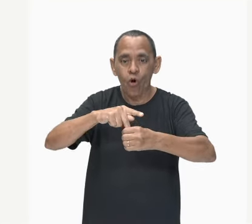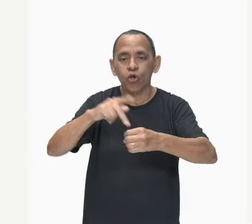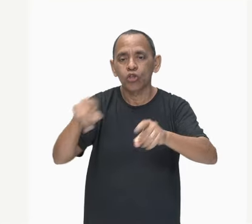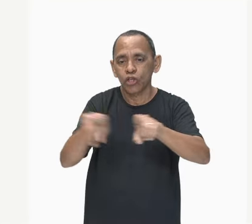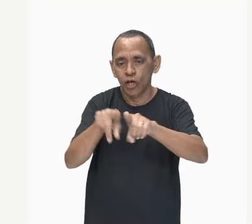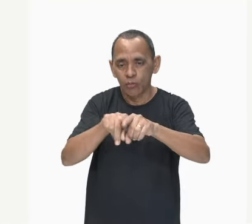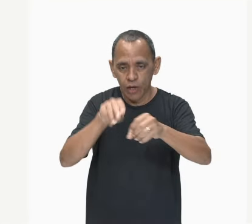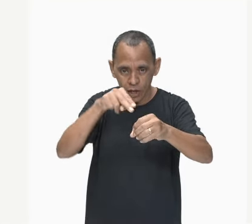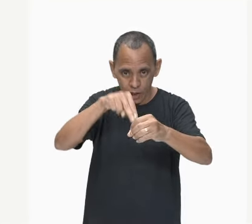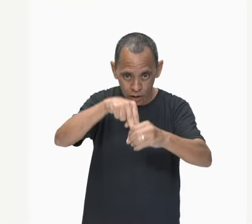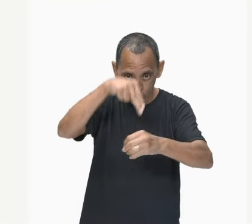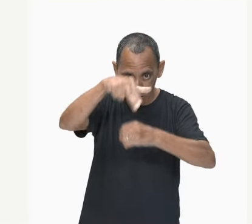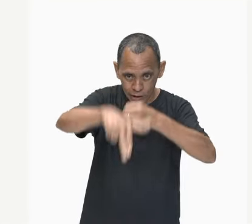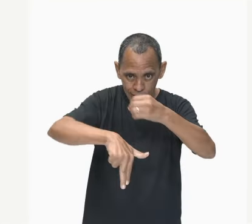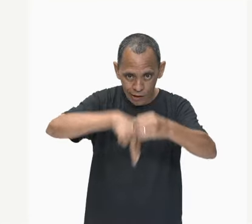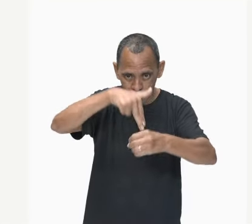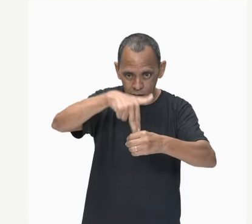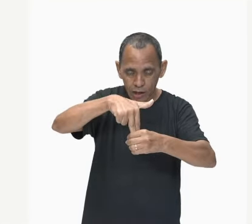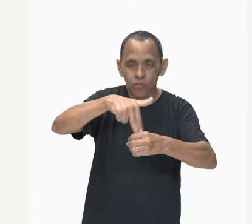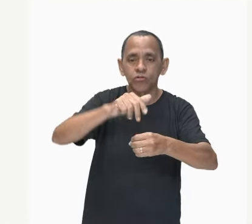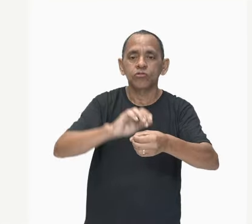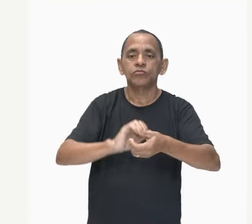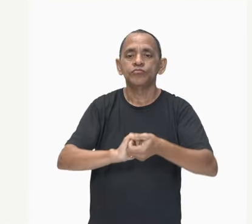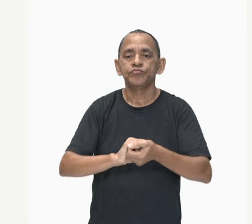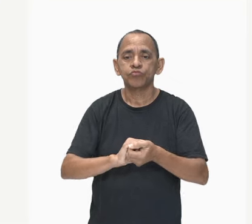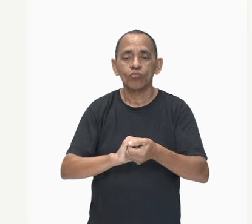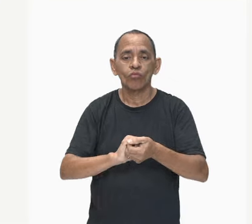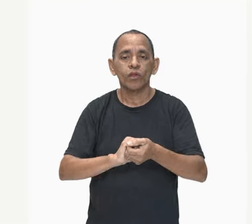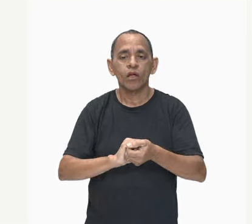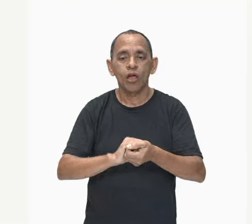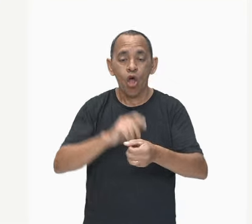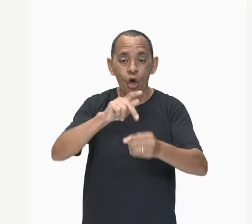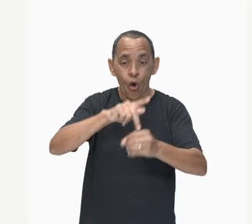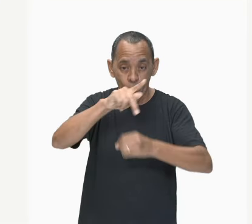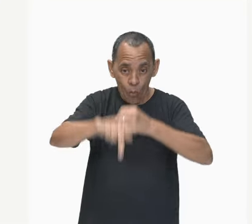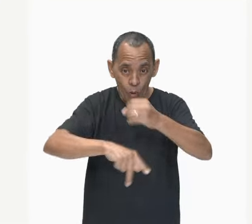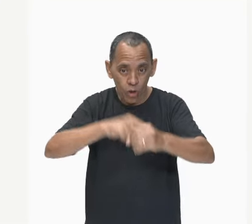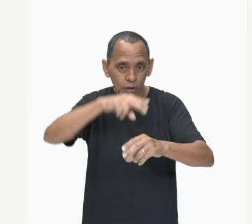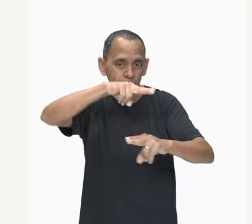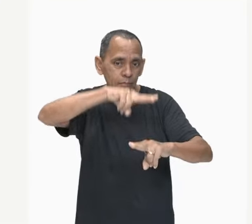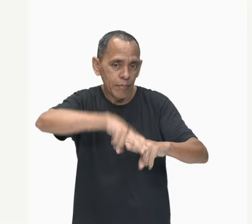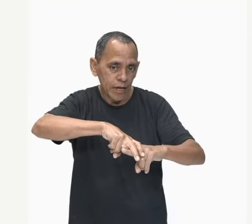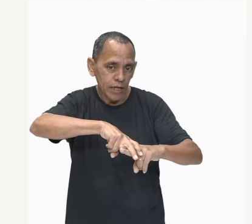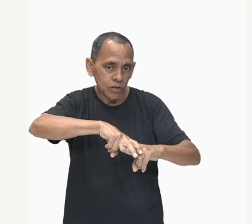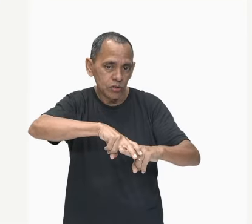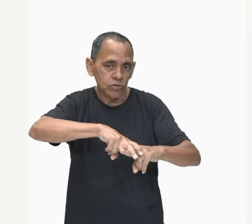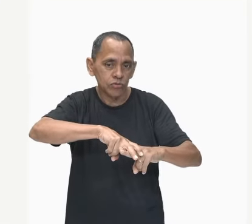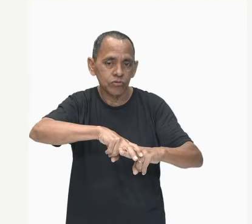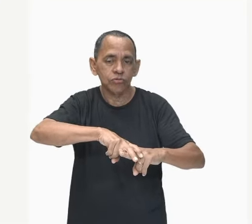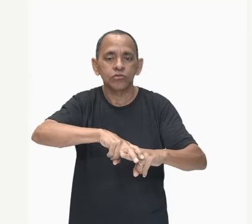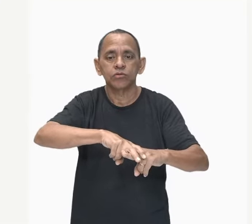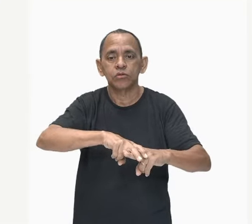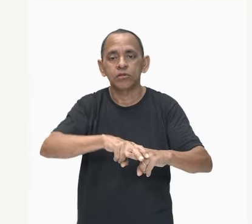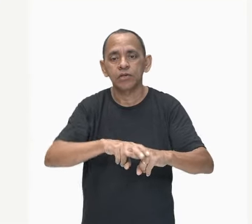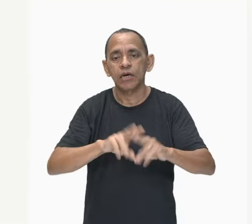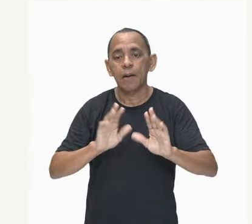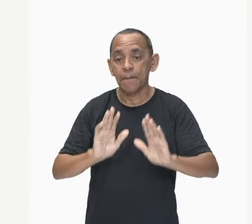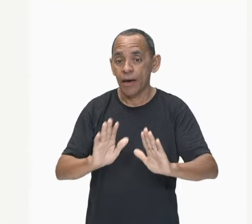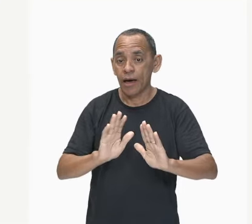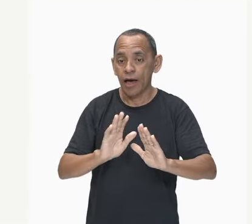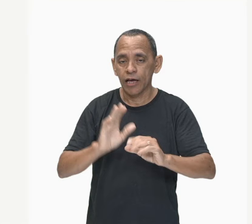significa cada um, o próton está preso, está amarradinho ali. E quando se fala dos